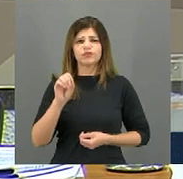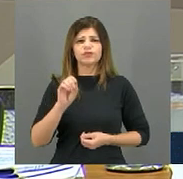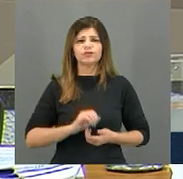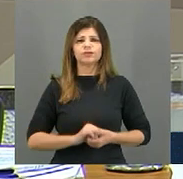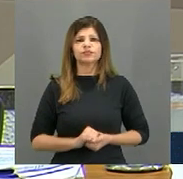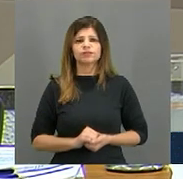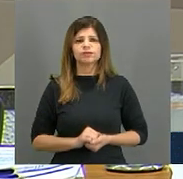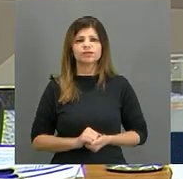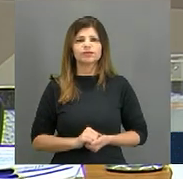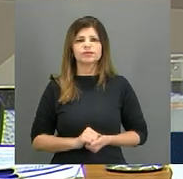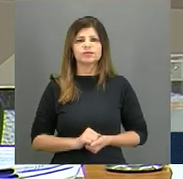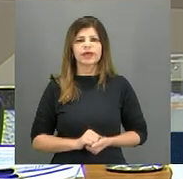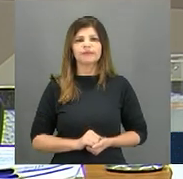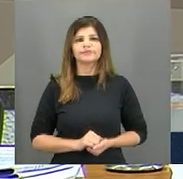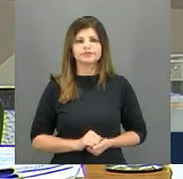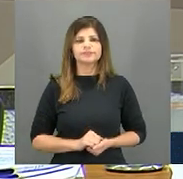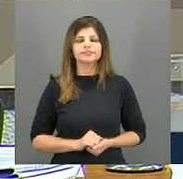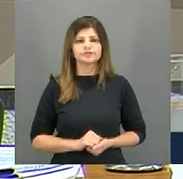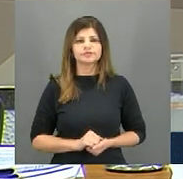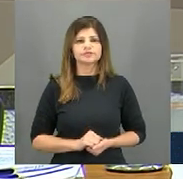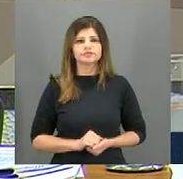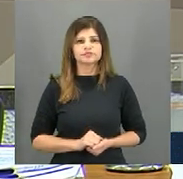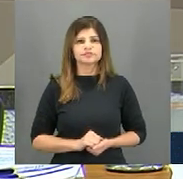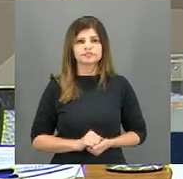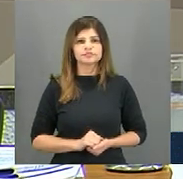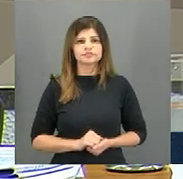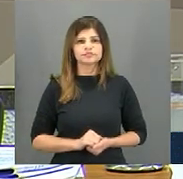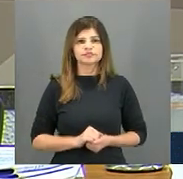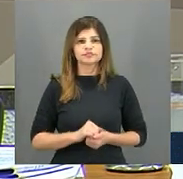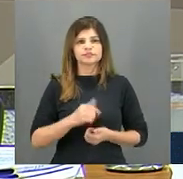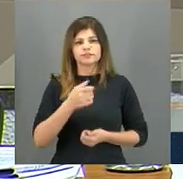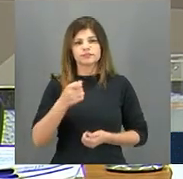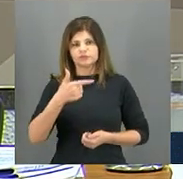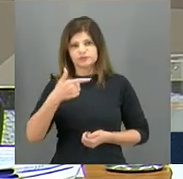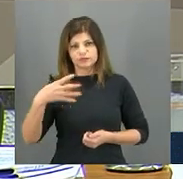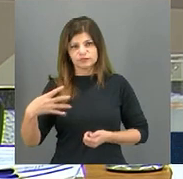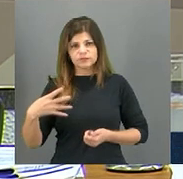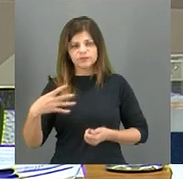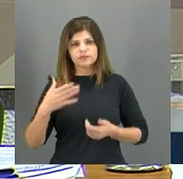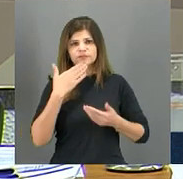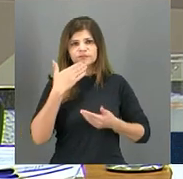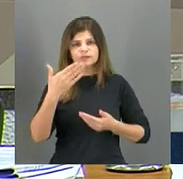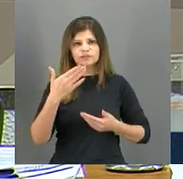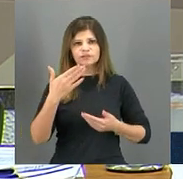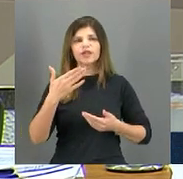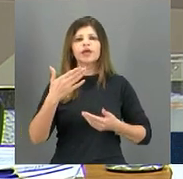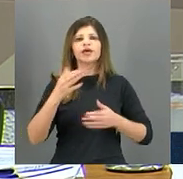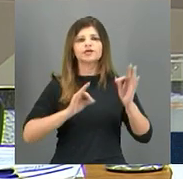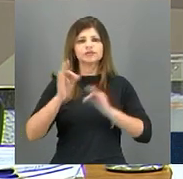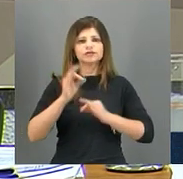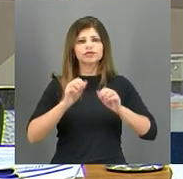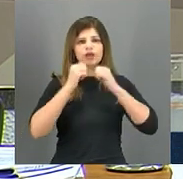Senador Eduardo Gigão, requerimento 134-2024 no terminativo, requer a realização de audiência